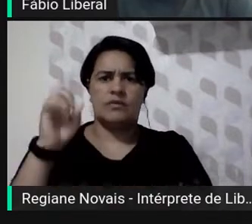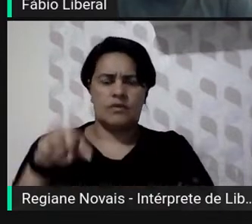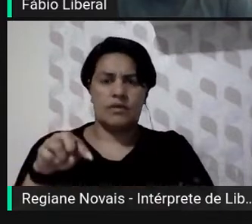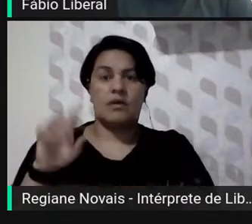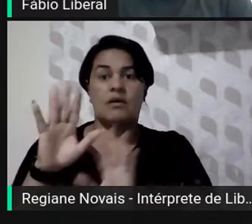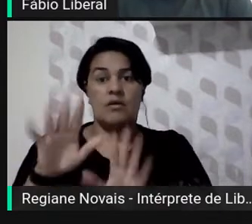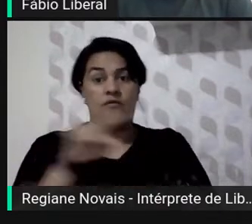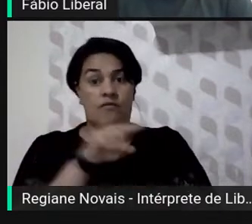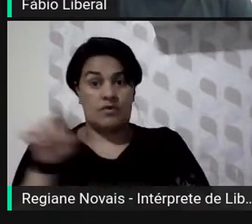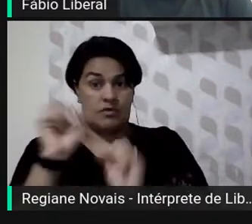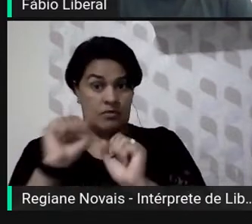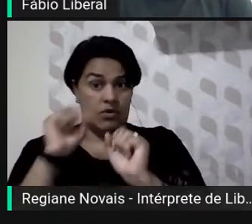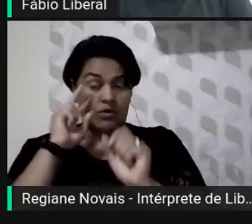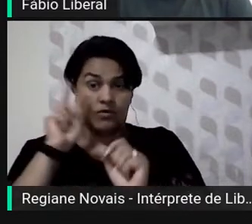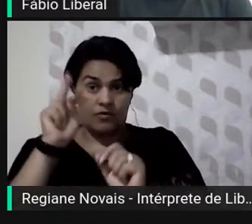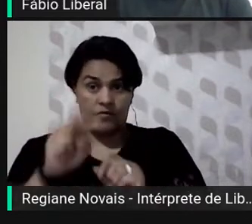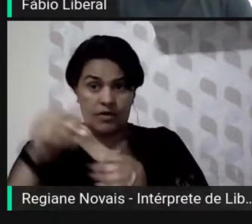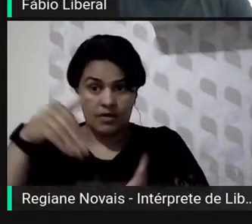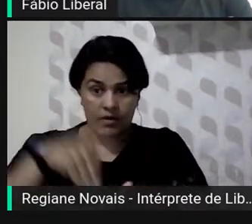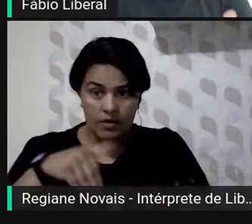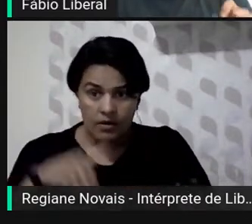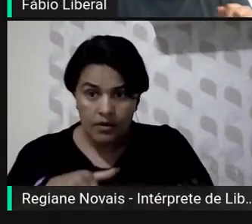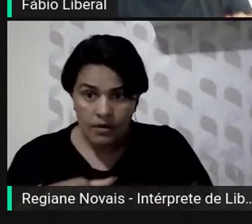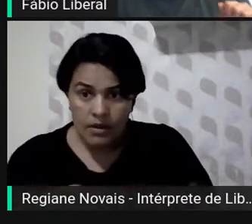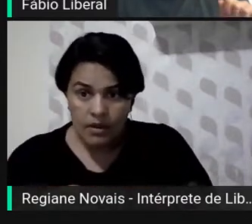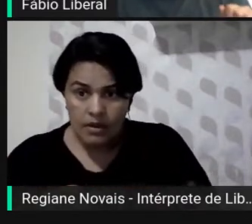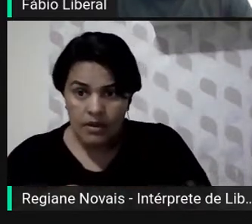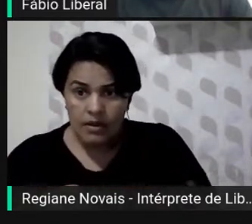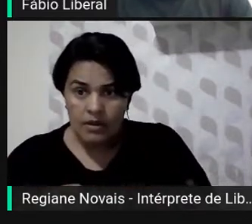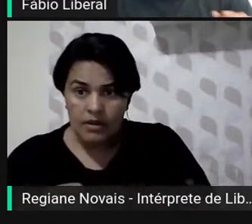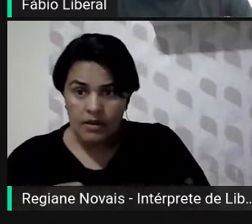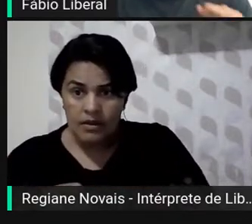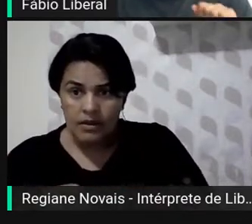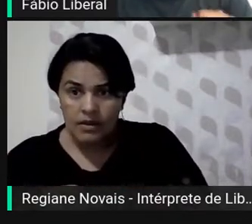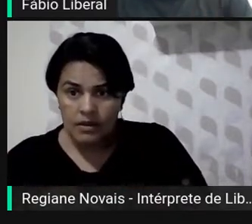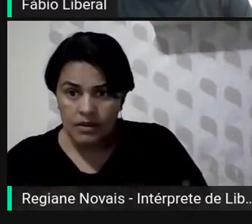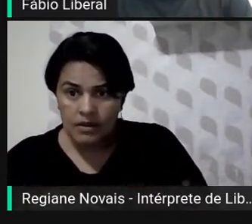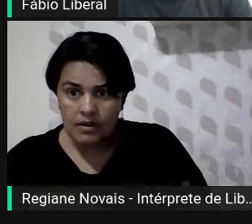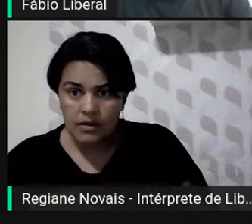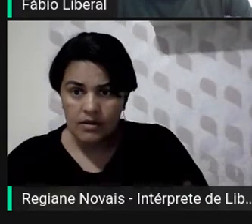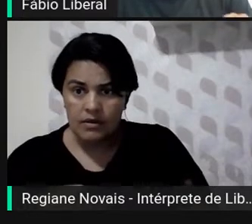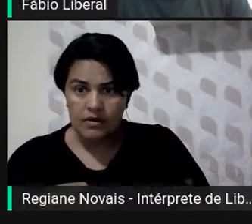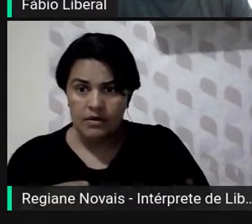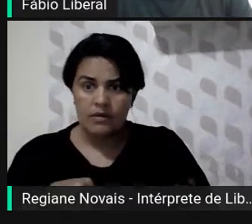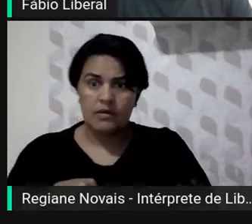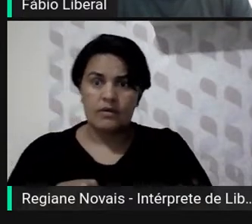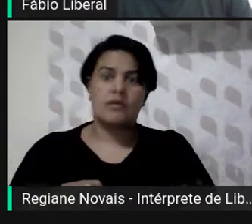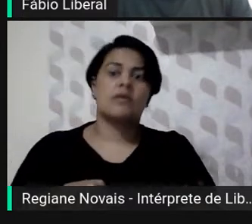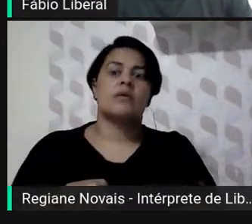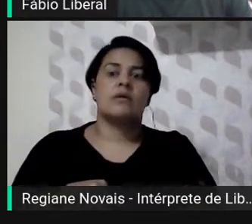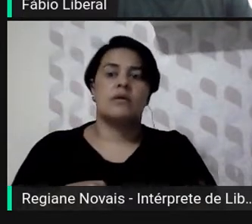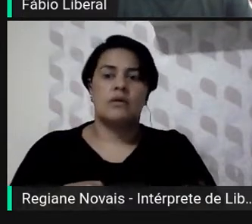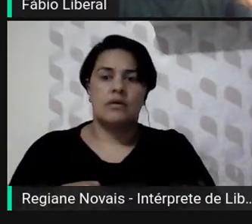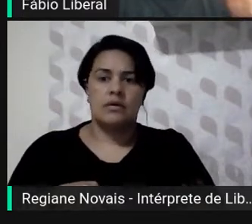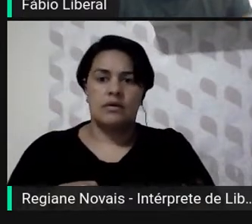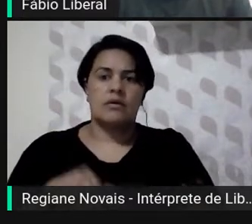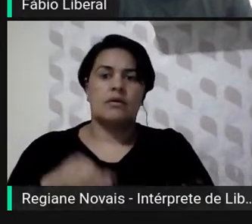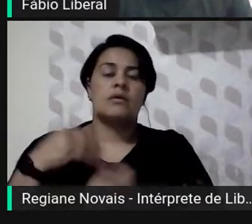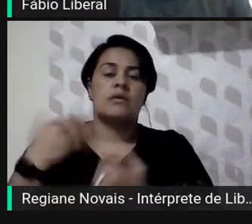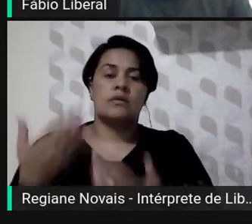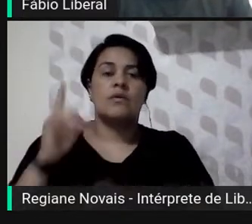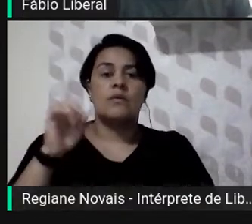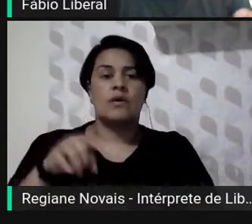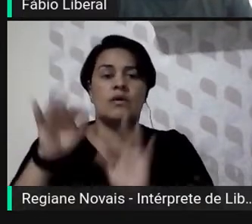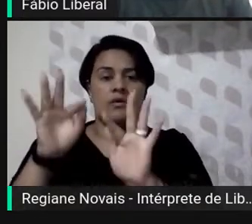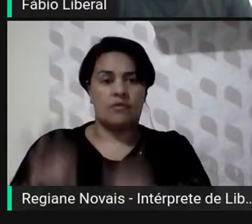ver na última linha que os anos restantes só foram finalizados em 1978, em uma iniciativa que, além de finalizar